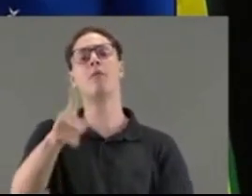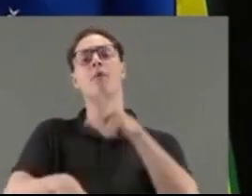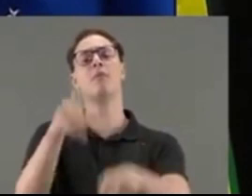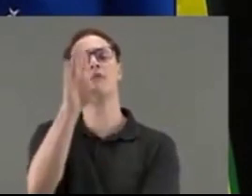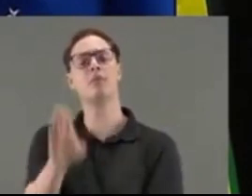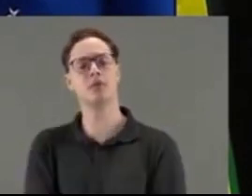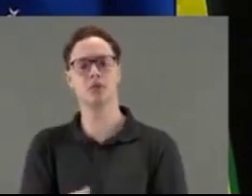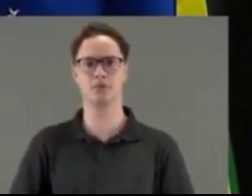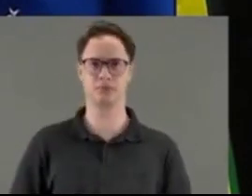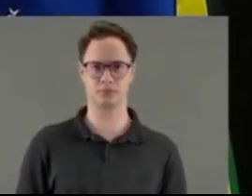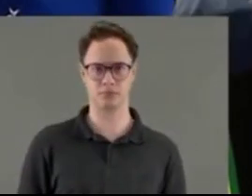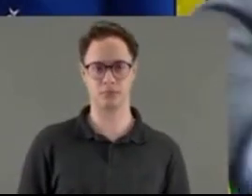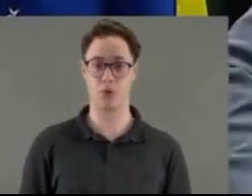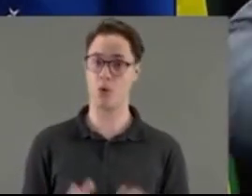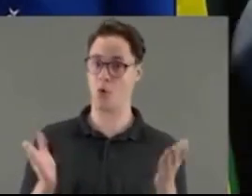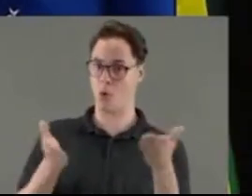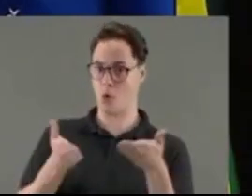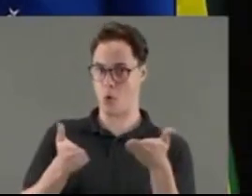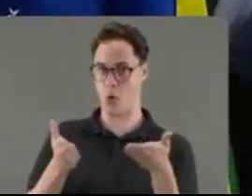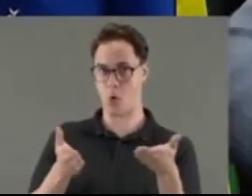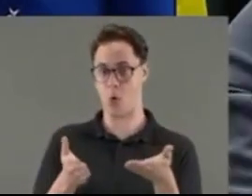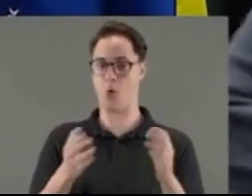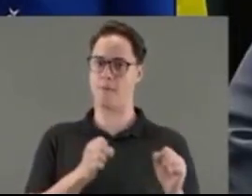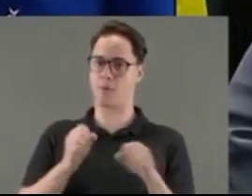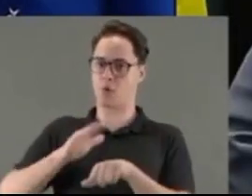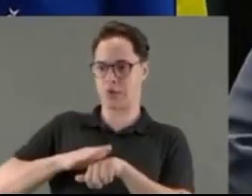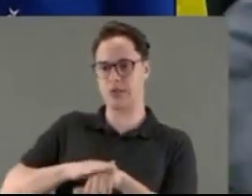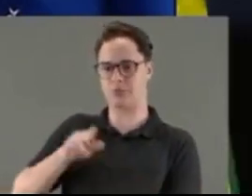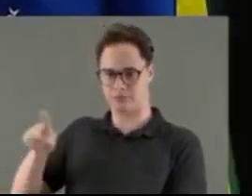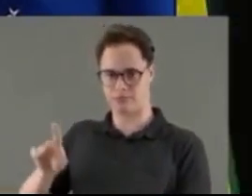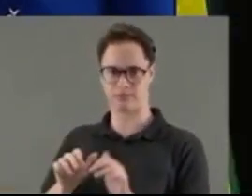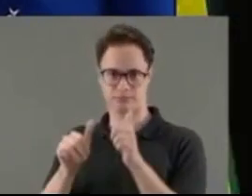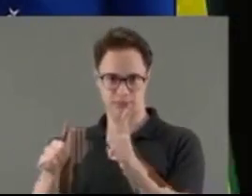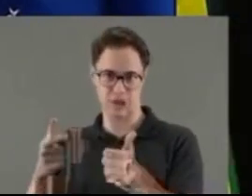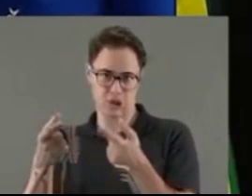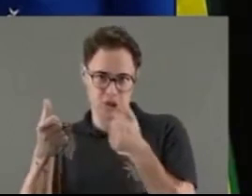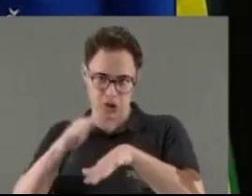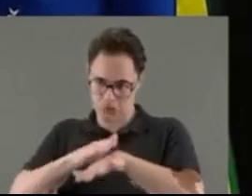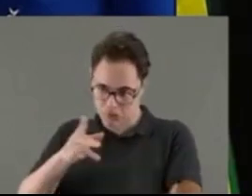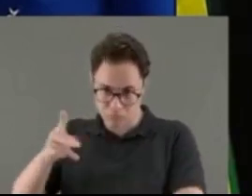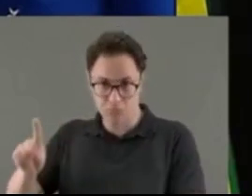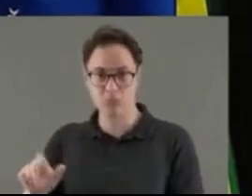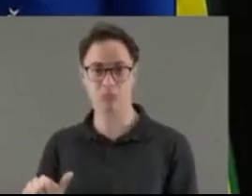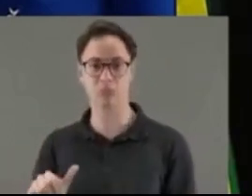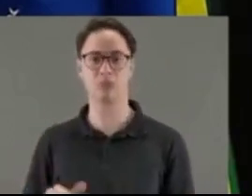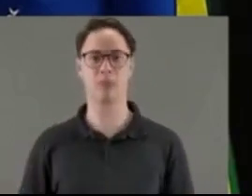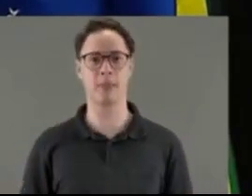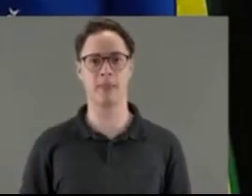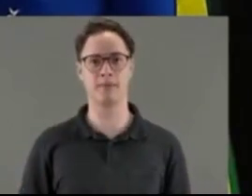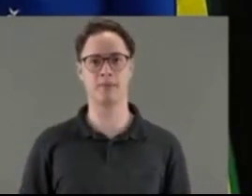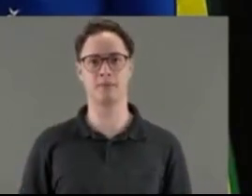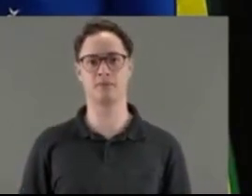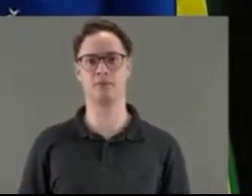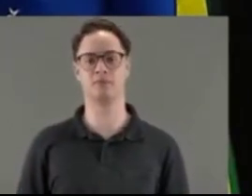brasileira. Eles hoje estão com poder. O poder são deles. O dinheiro são deles. A questão